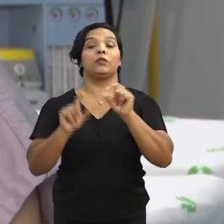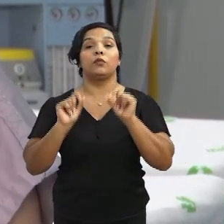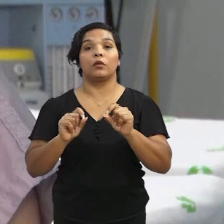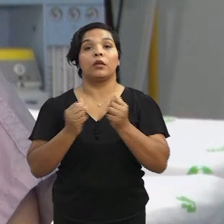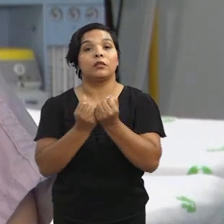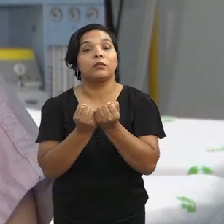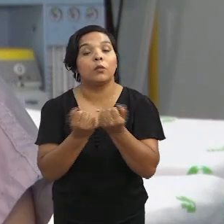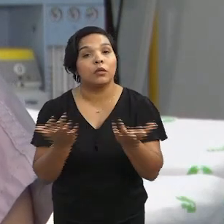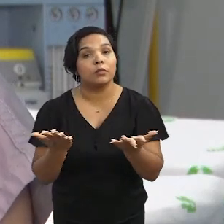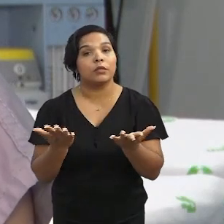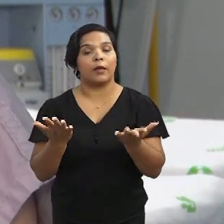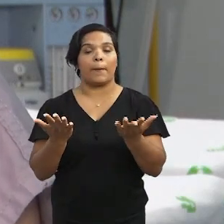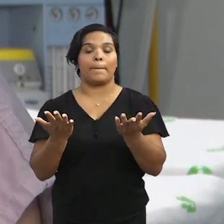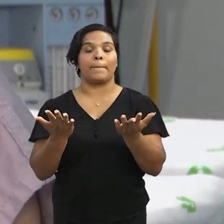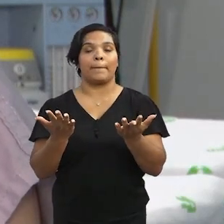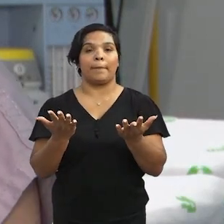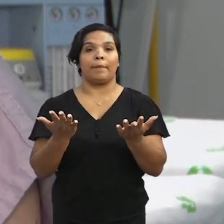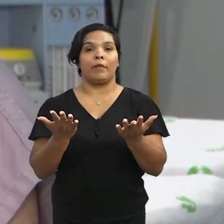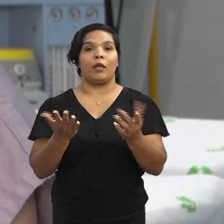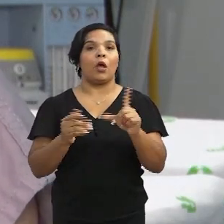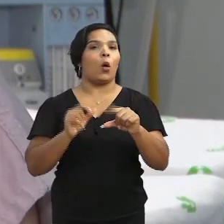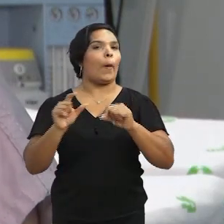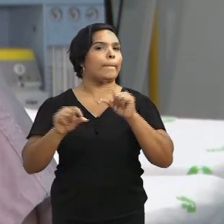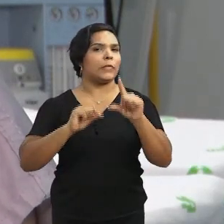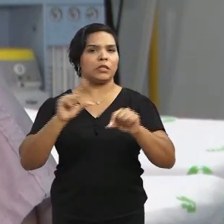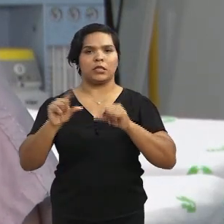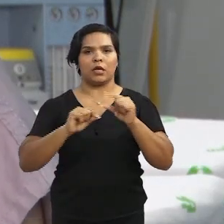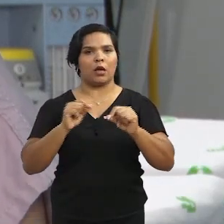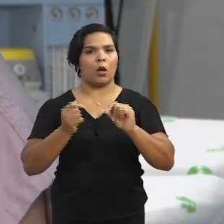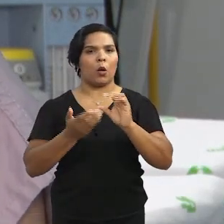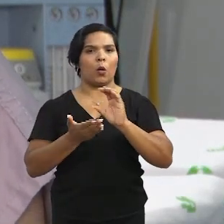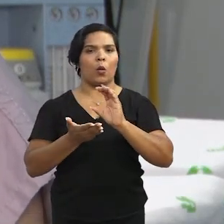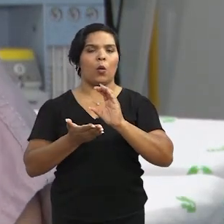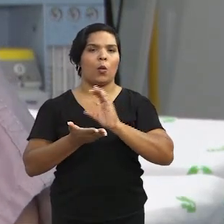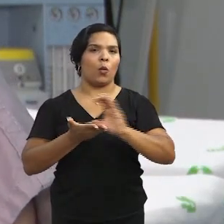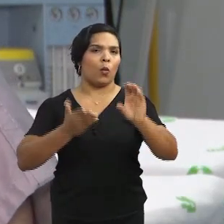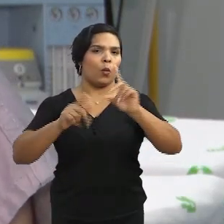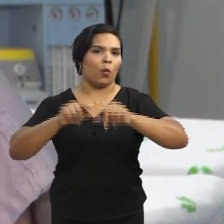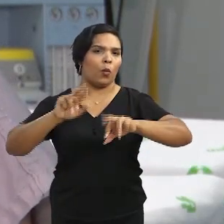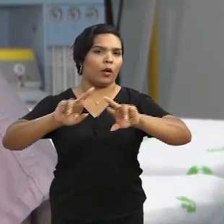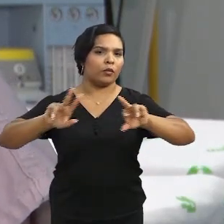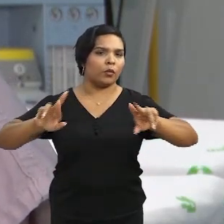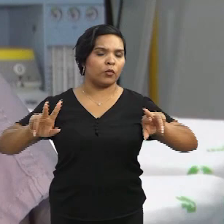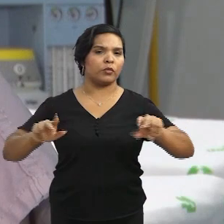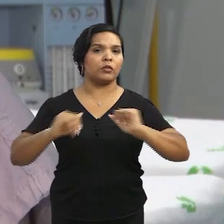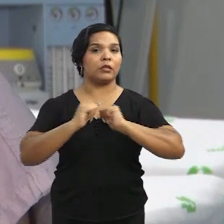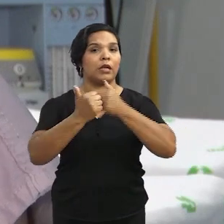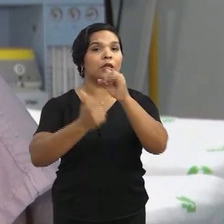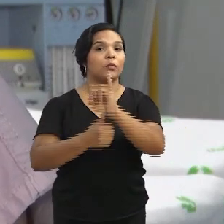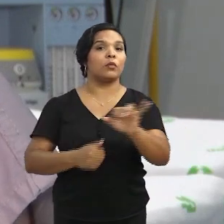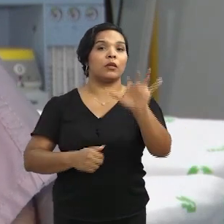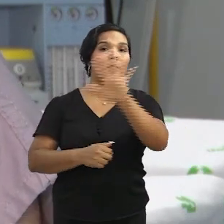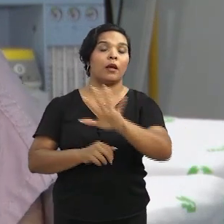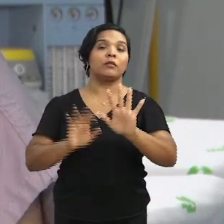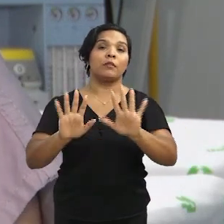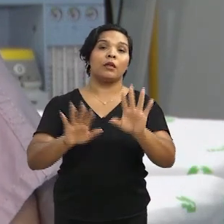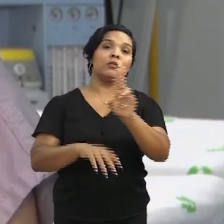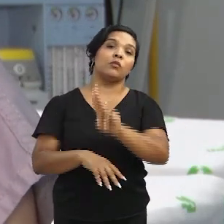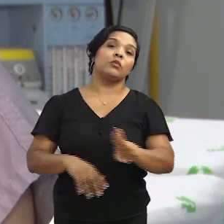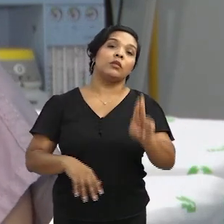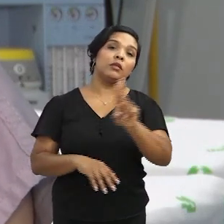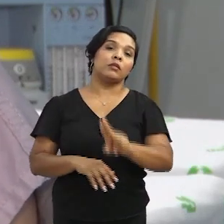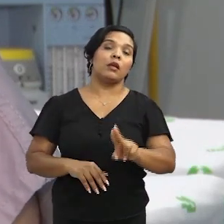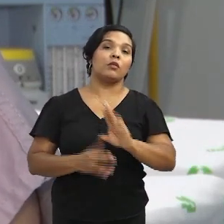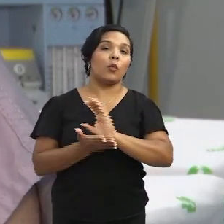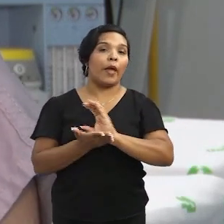o nosso intuito foi disponibilizar uma opção, um recurso de cirurgia guiada por imagem, só que